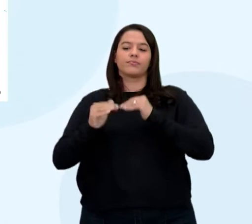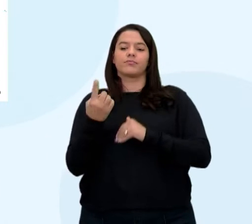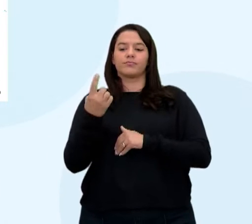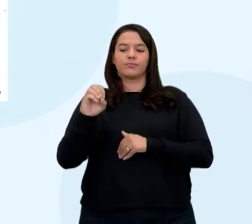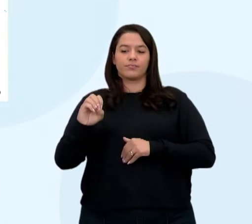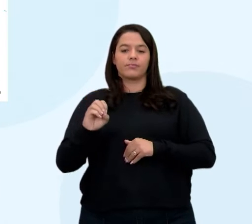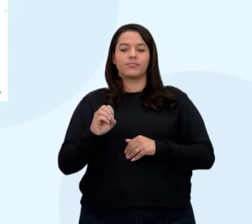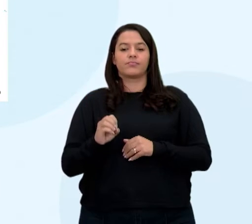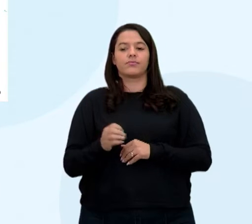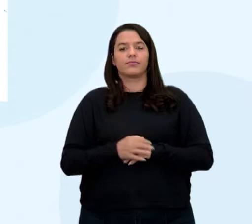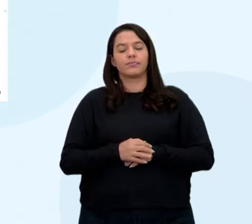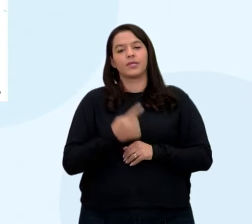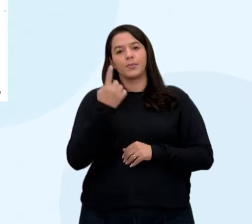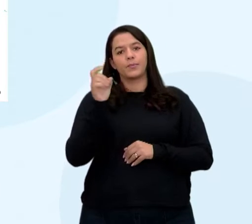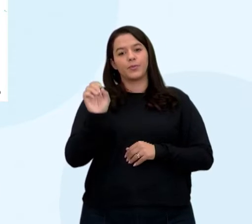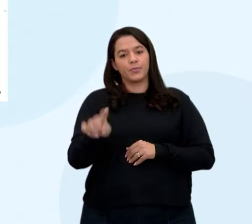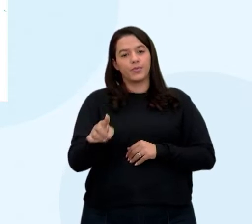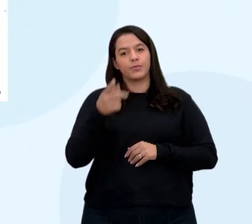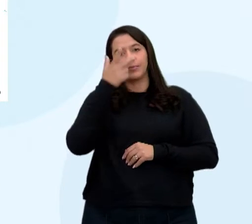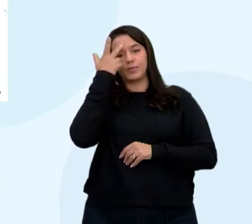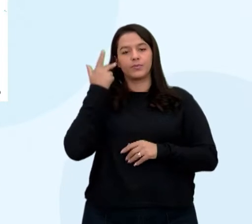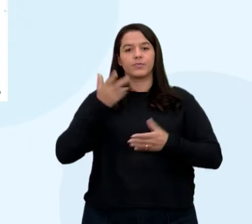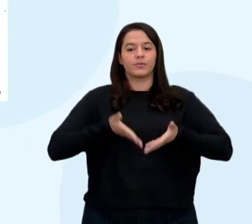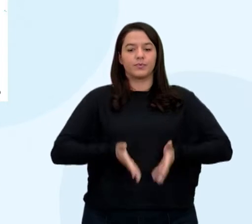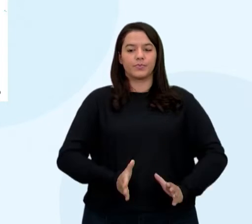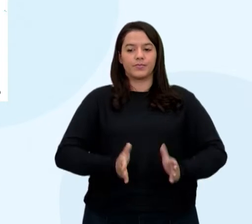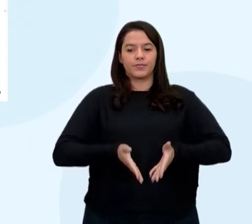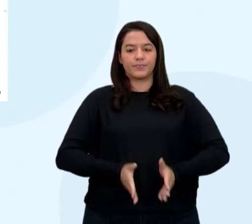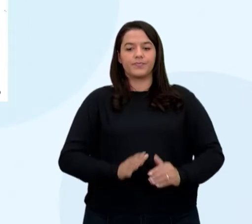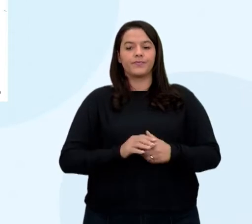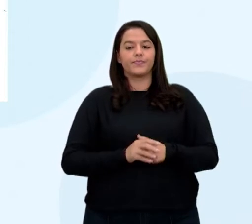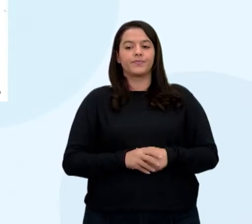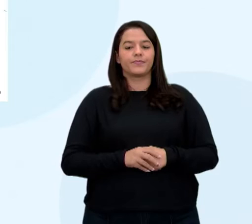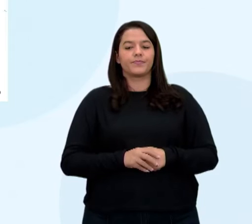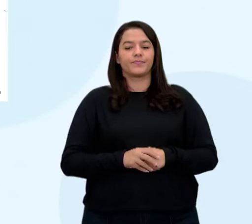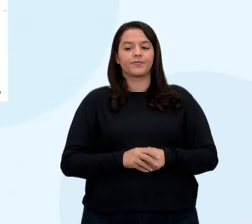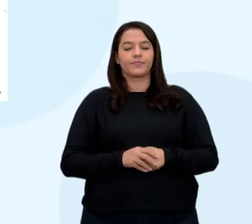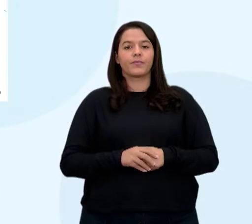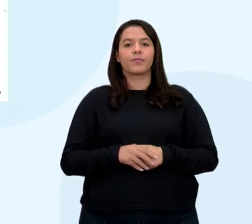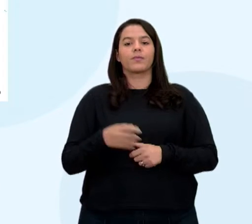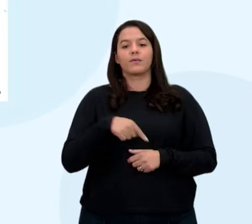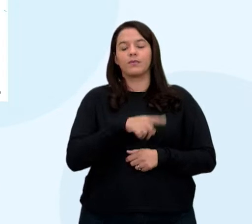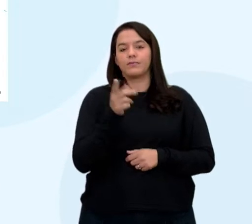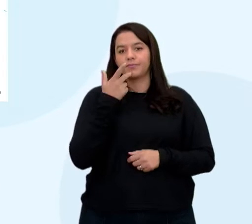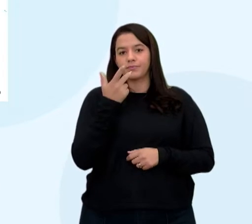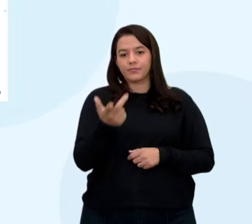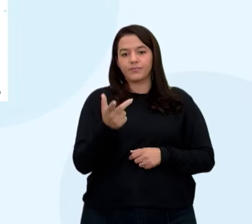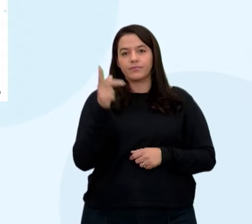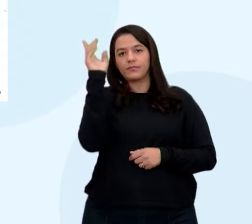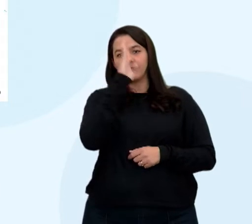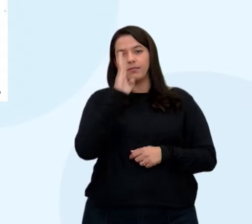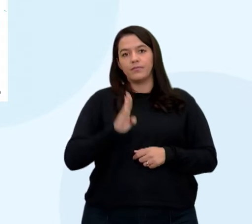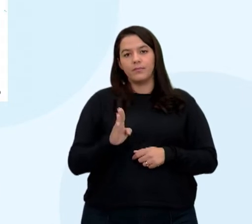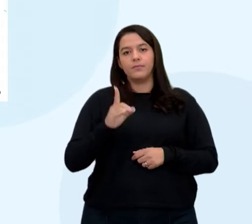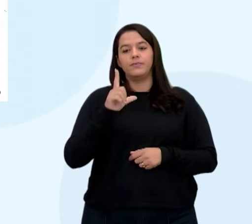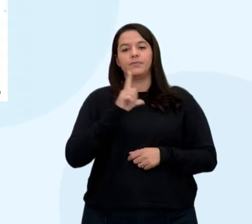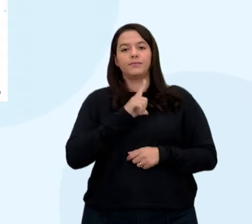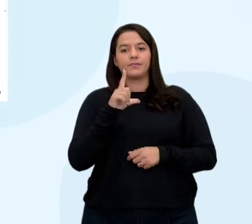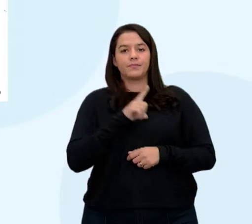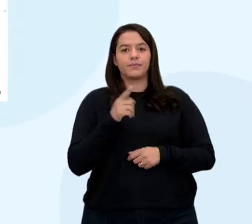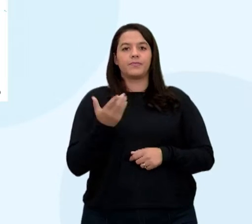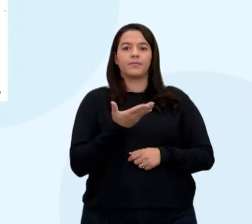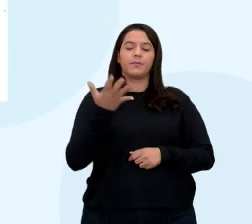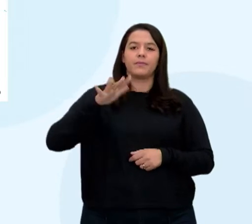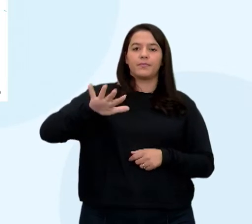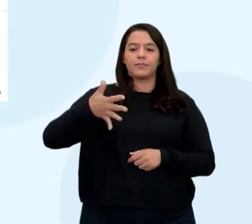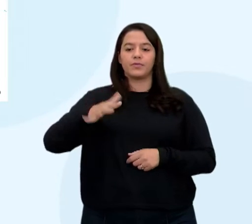por mil nascidos. Agora, quando você fala, por exemplo, do Brasil, o Brasil está numa faixa aí de